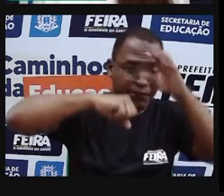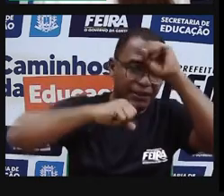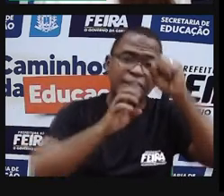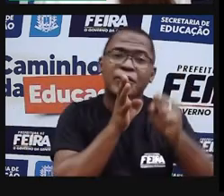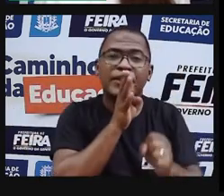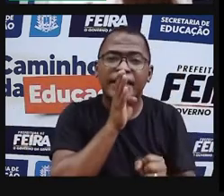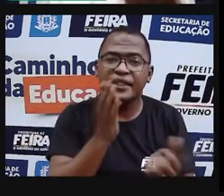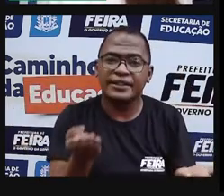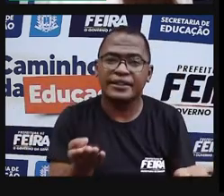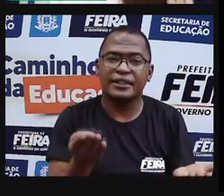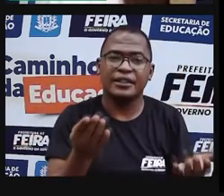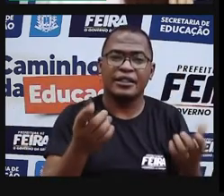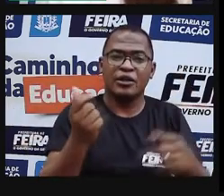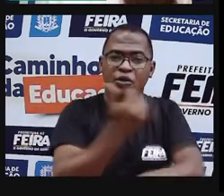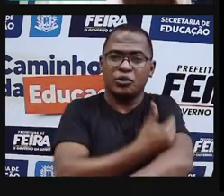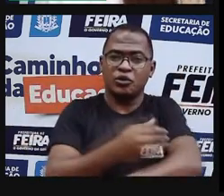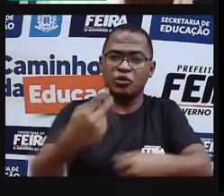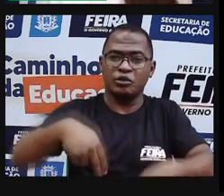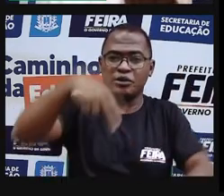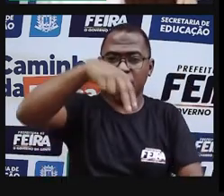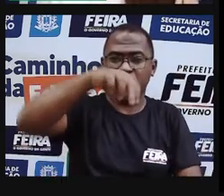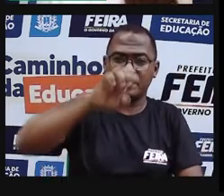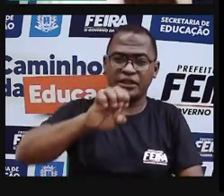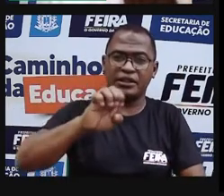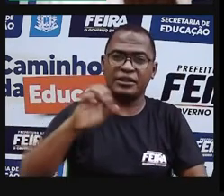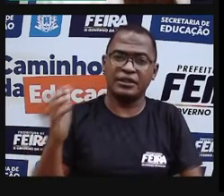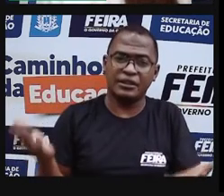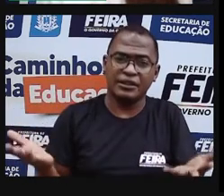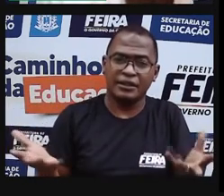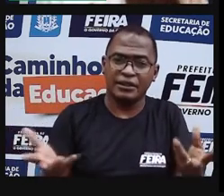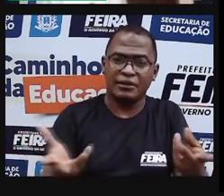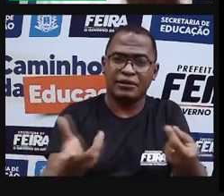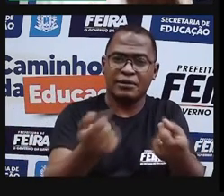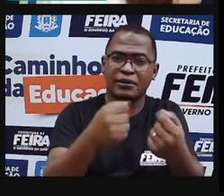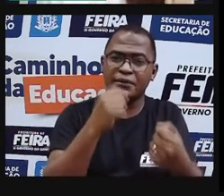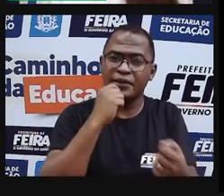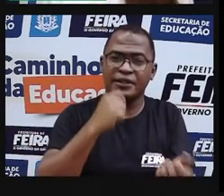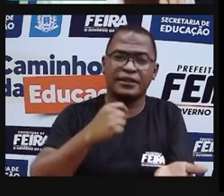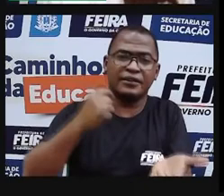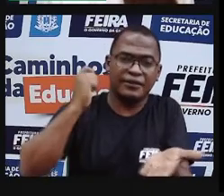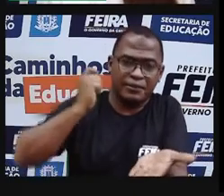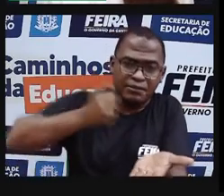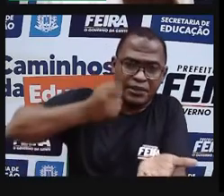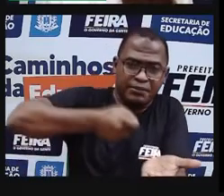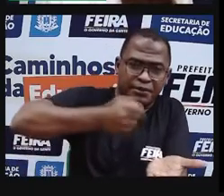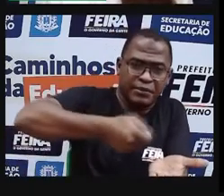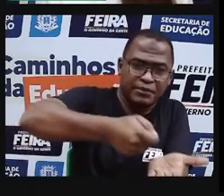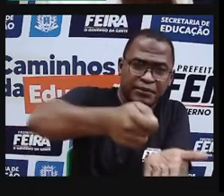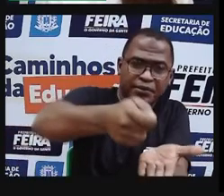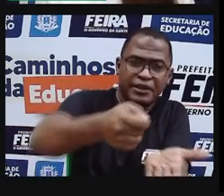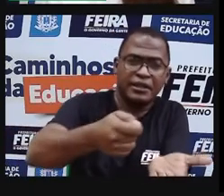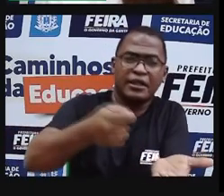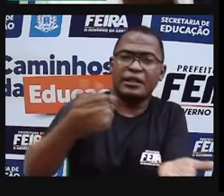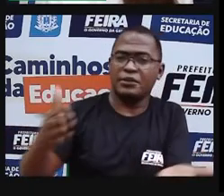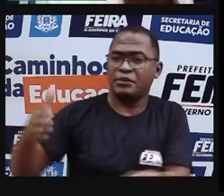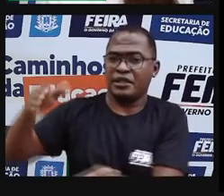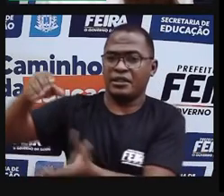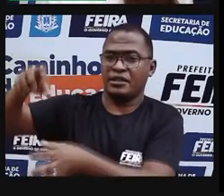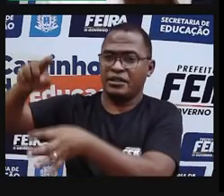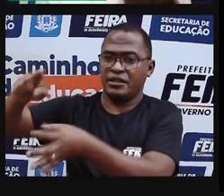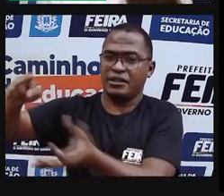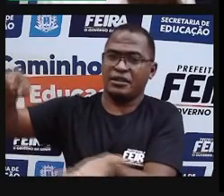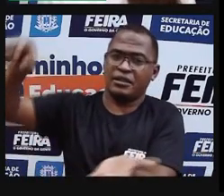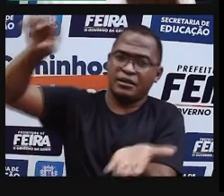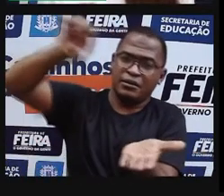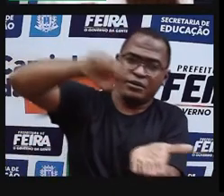cultura nordestina, eles têm que ter uma habilidade incrível para estar fazendo esse trabalho. E aí,